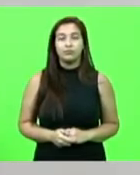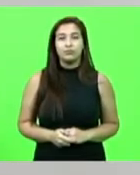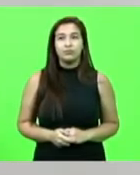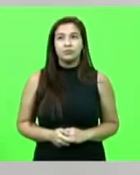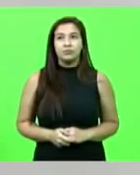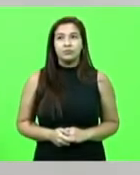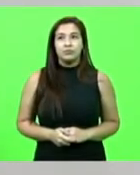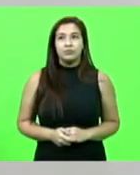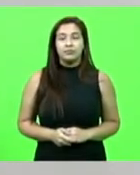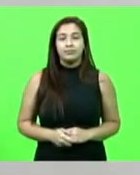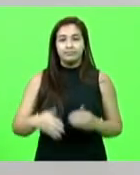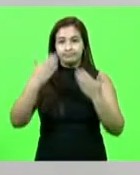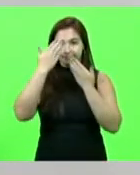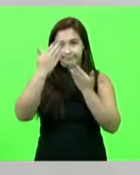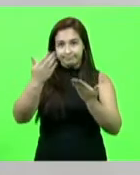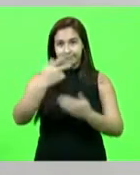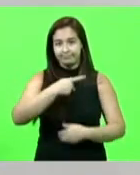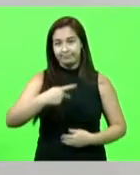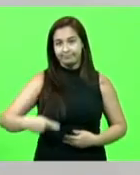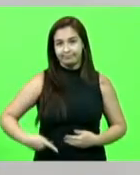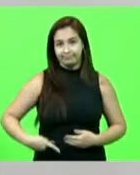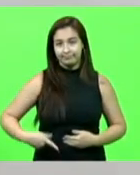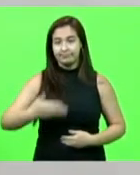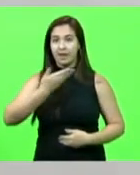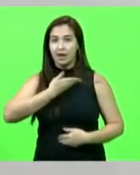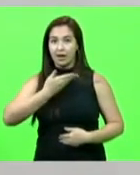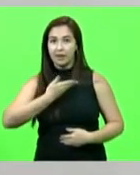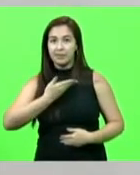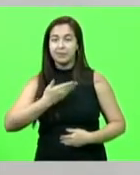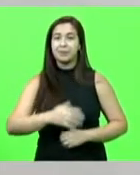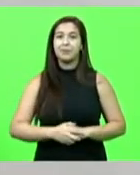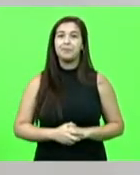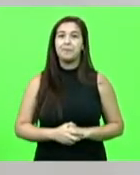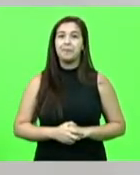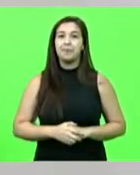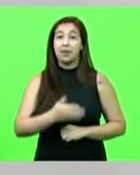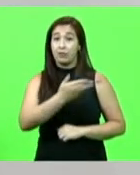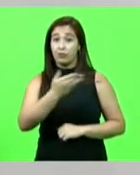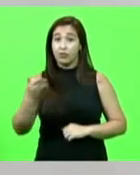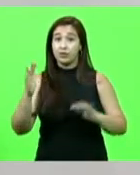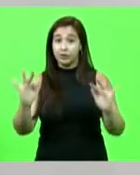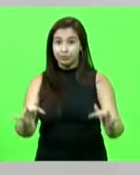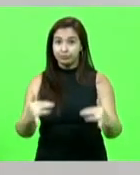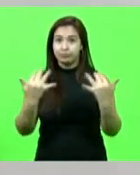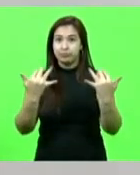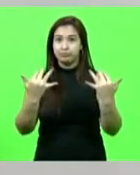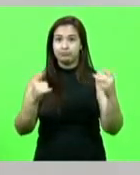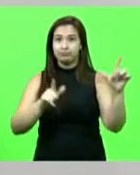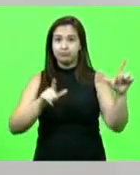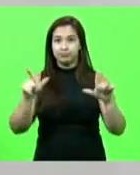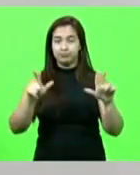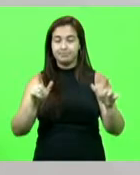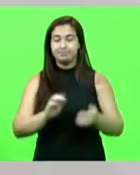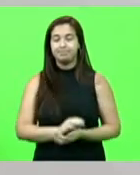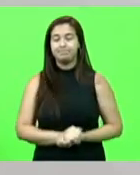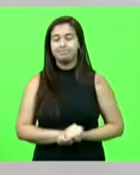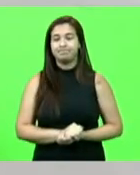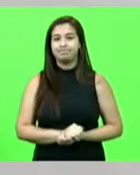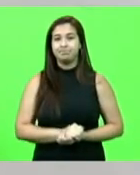Obrigado, presidente, caros colegas, pessoas que nos acompanham. No Brasil